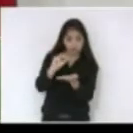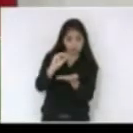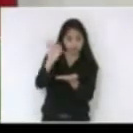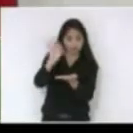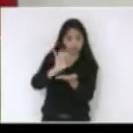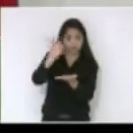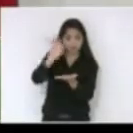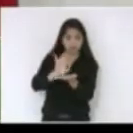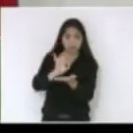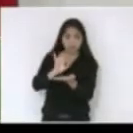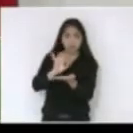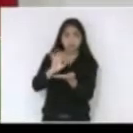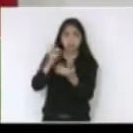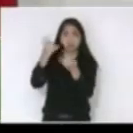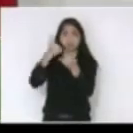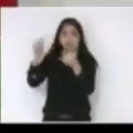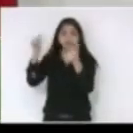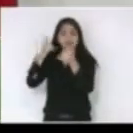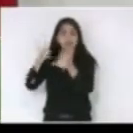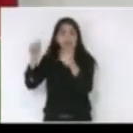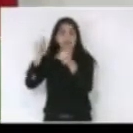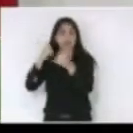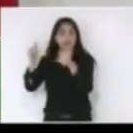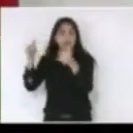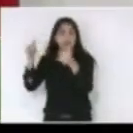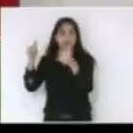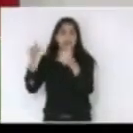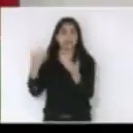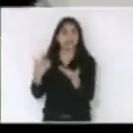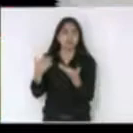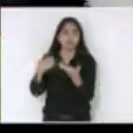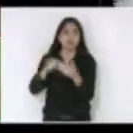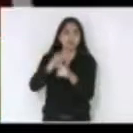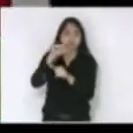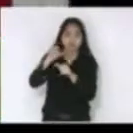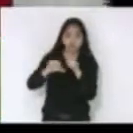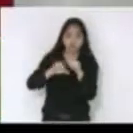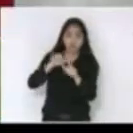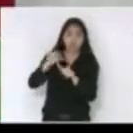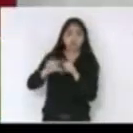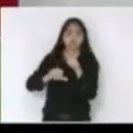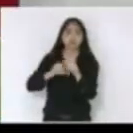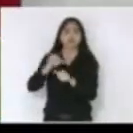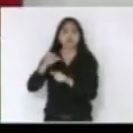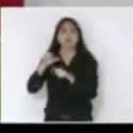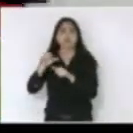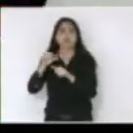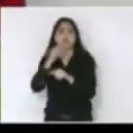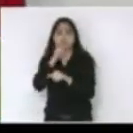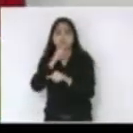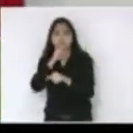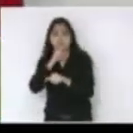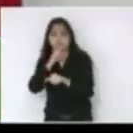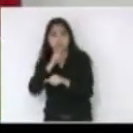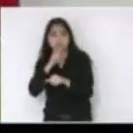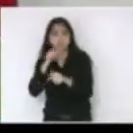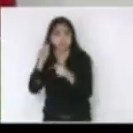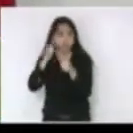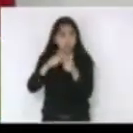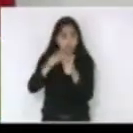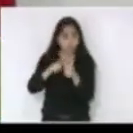nas redes de eletrificação rural ou seja substituir as redes obsoletas ultrapassadas atrasadas